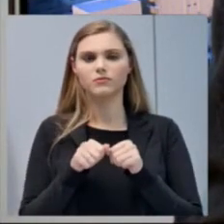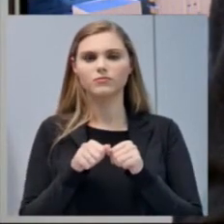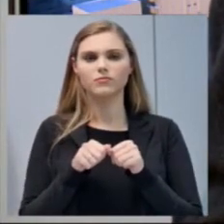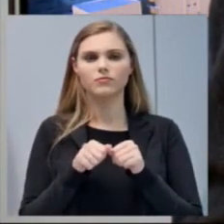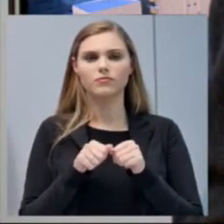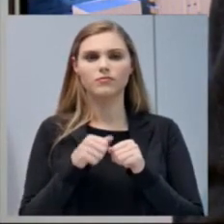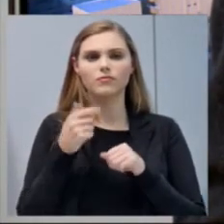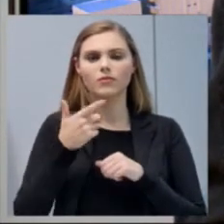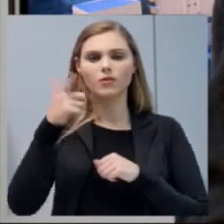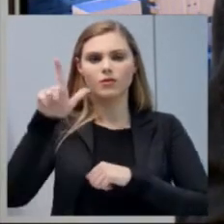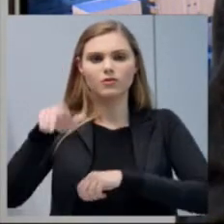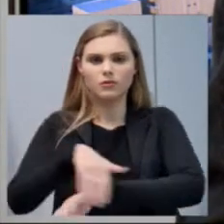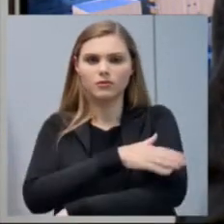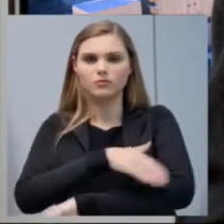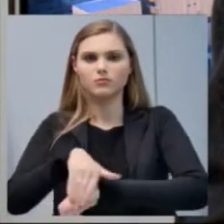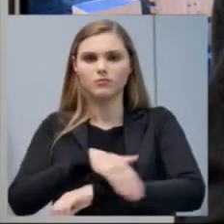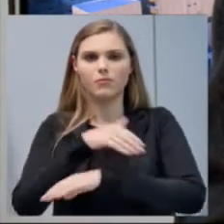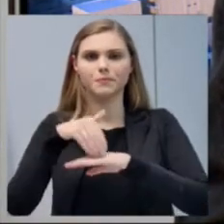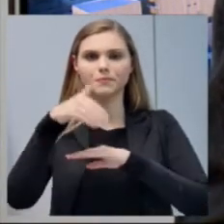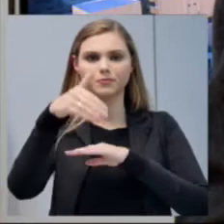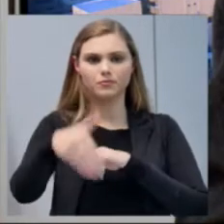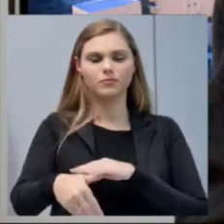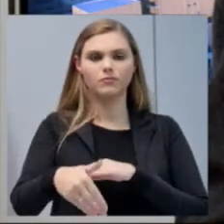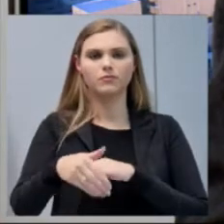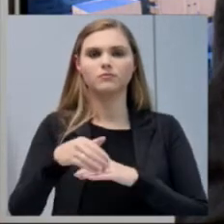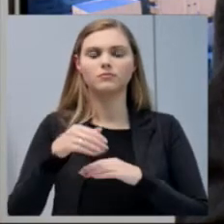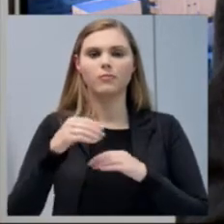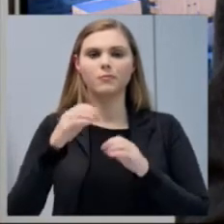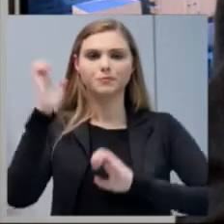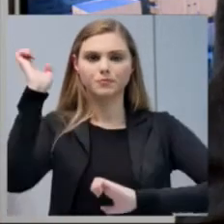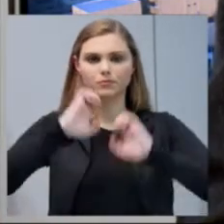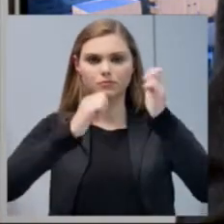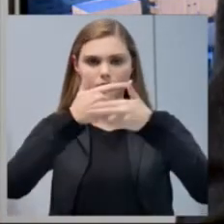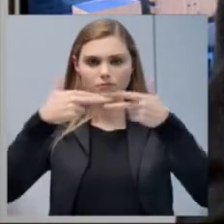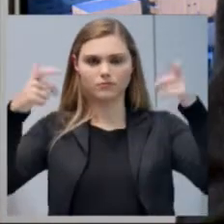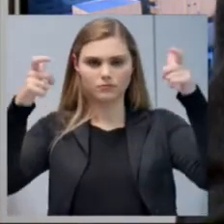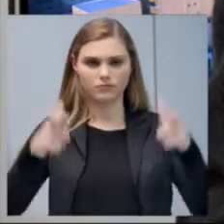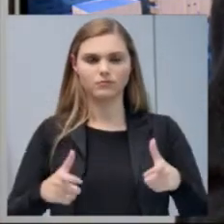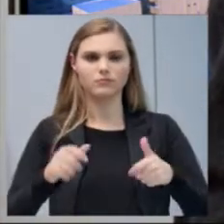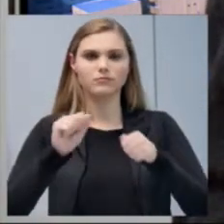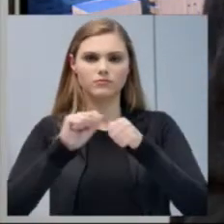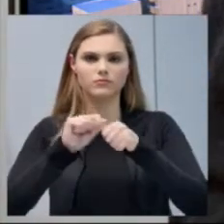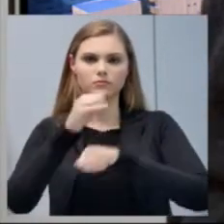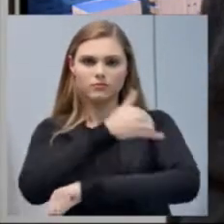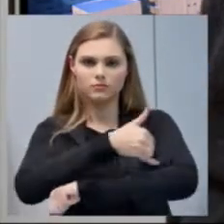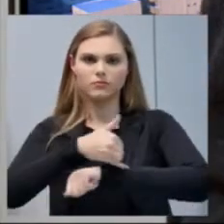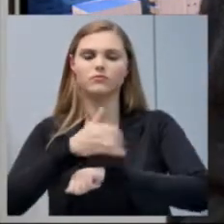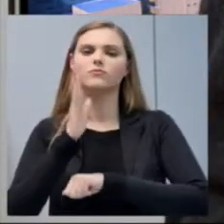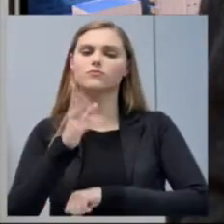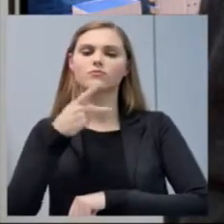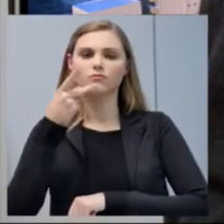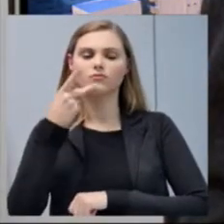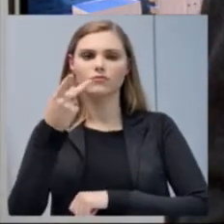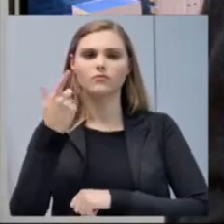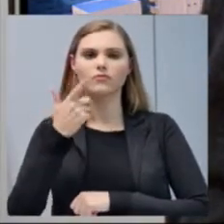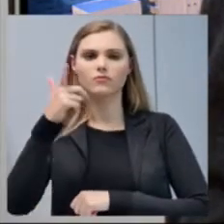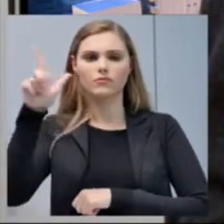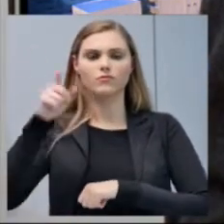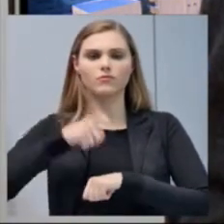outra rua referente no Distrito Industrial para pavimentação asfáltica. Já tinha indicado em outra ocasião a rua